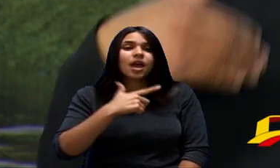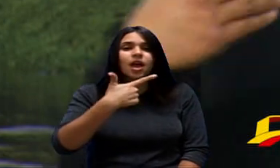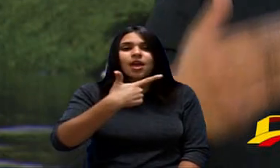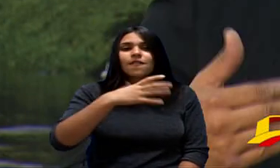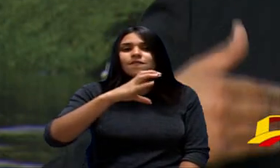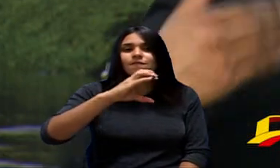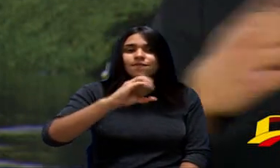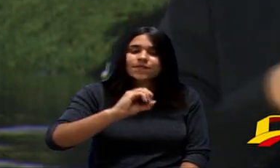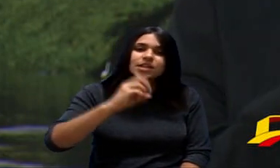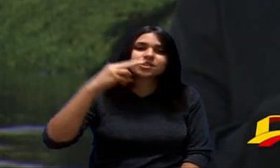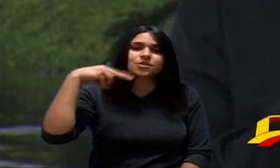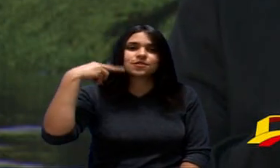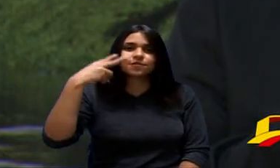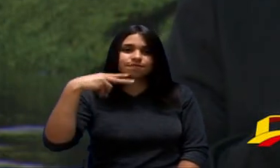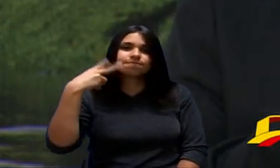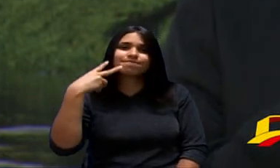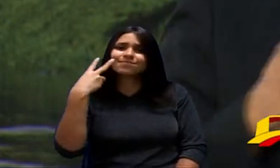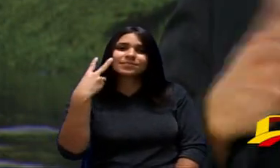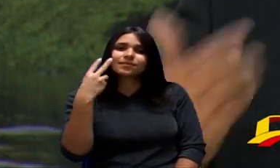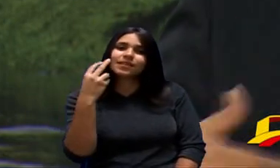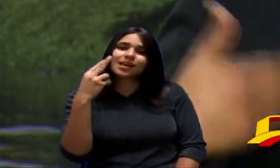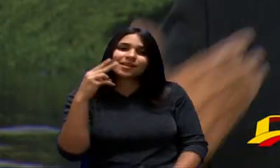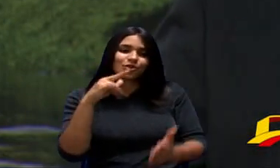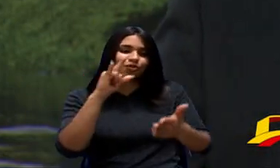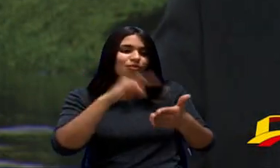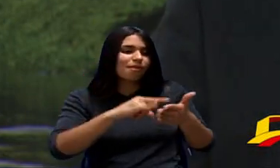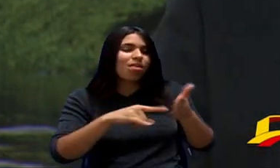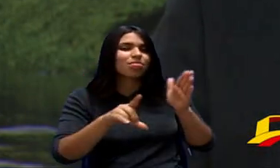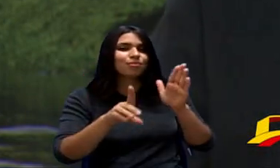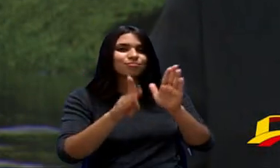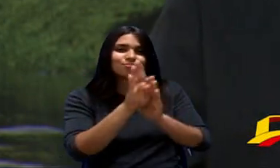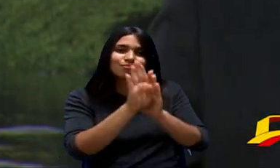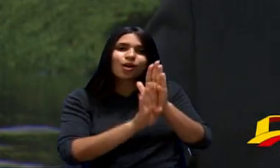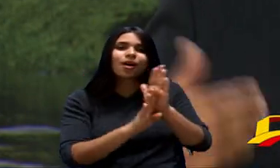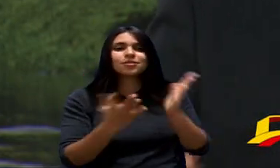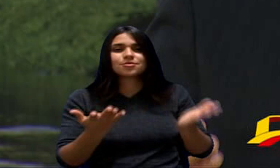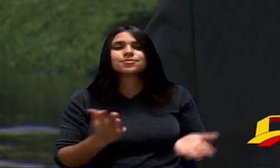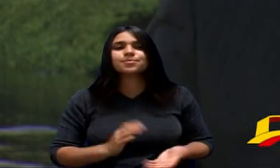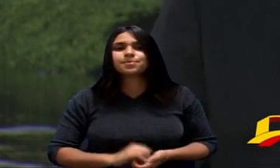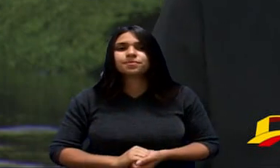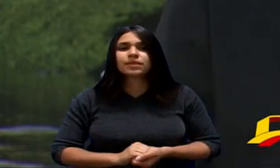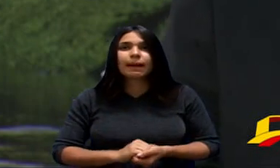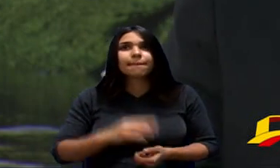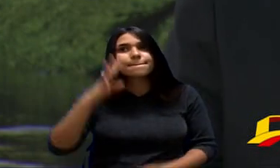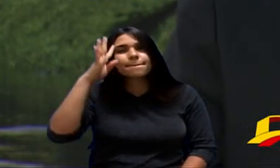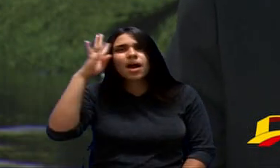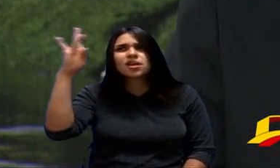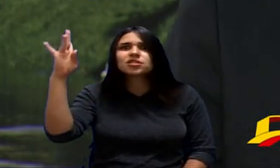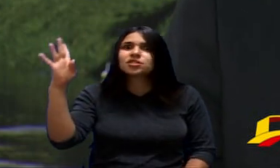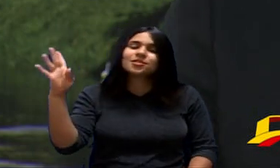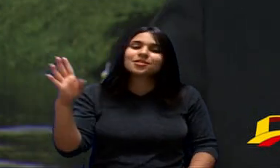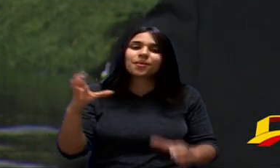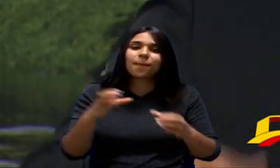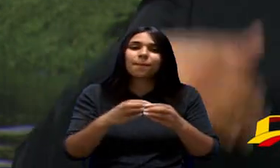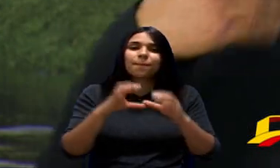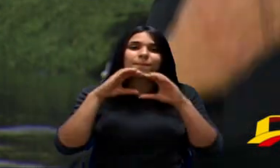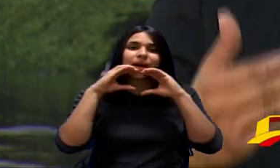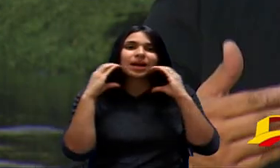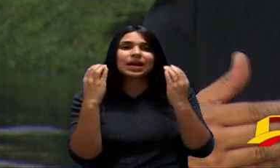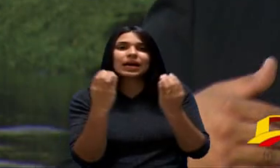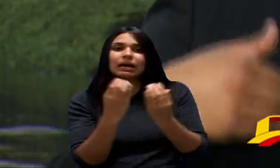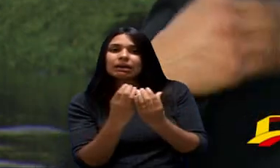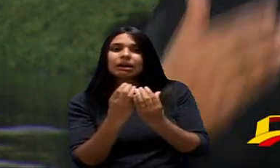Toda Uma Questão Burocrática Que é Normal Da Tramitação De um Projeto De Lei Imagine Uma Câmara De Deputados Federais Como Ela